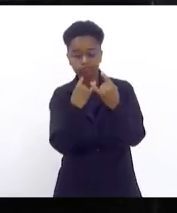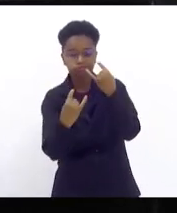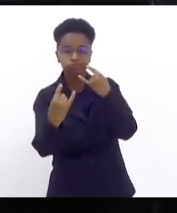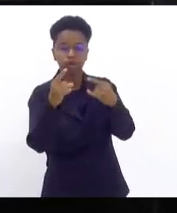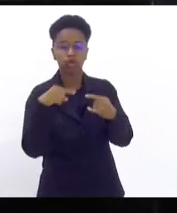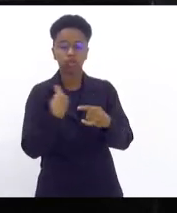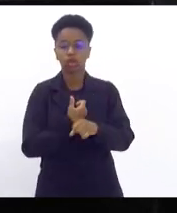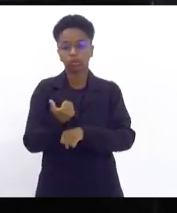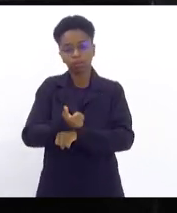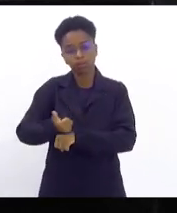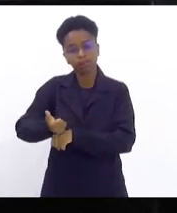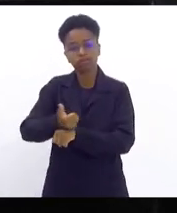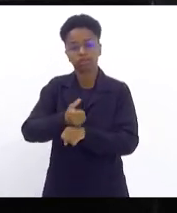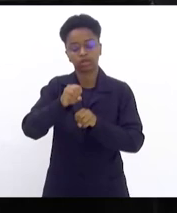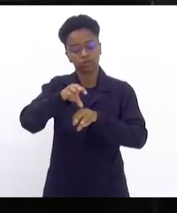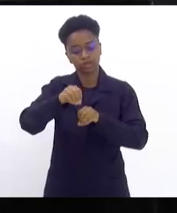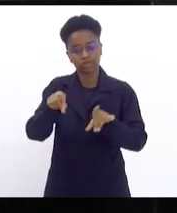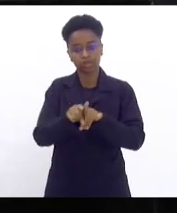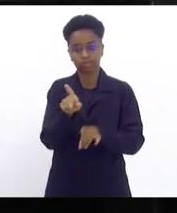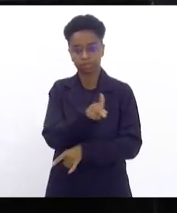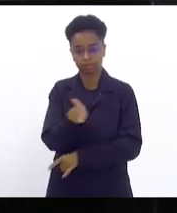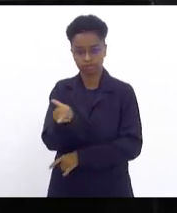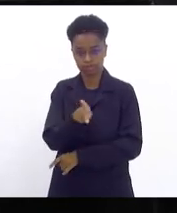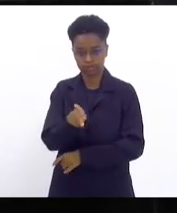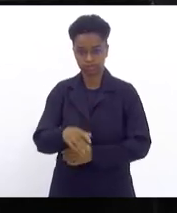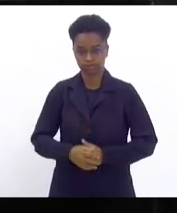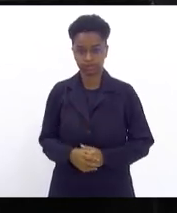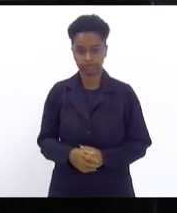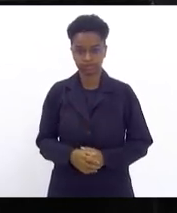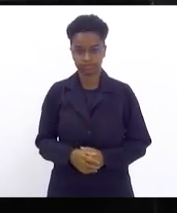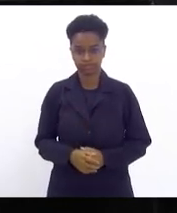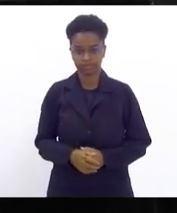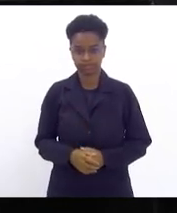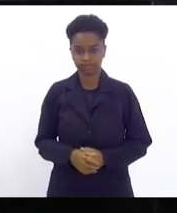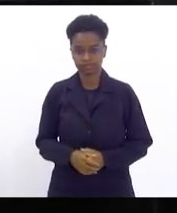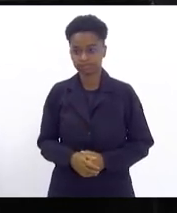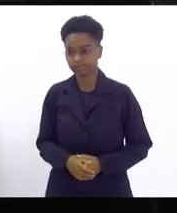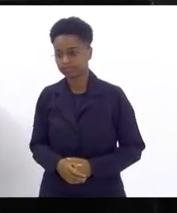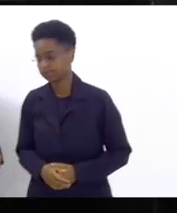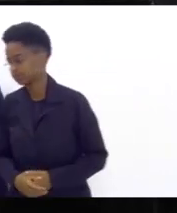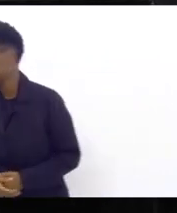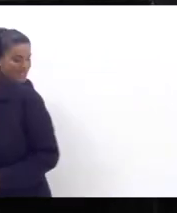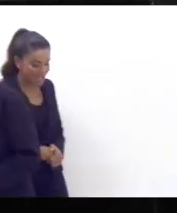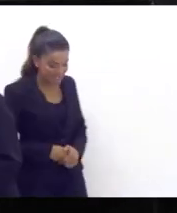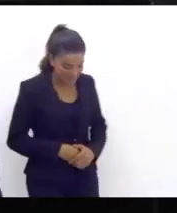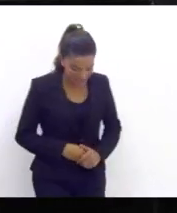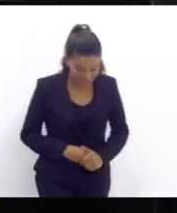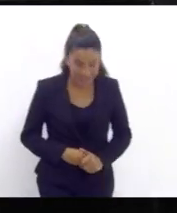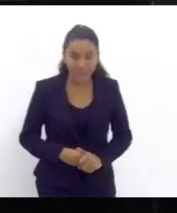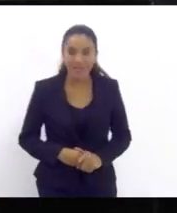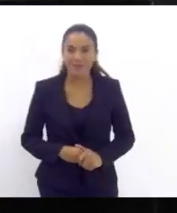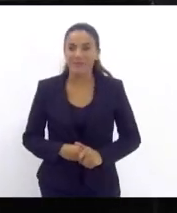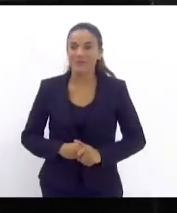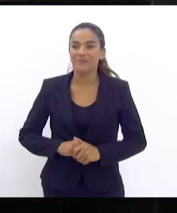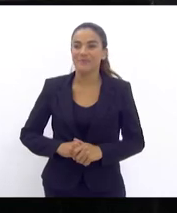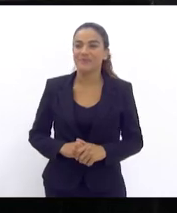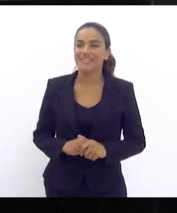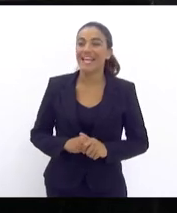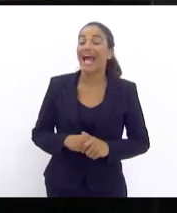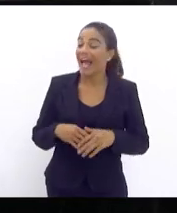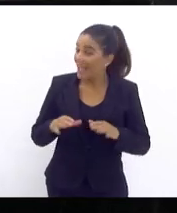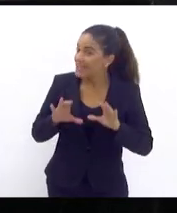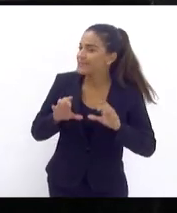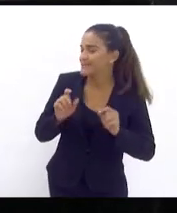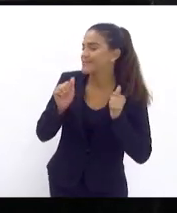profissionais de educação e para os nossos professores. Feitas essas e outras tantas ações, aí sim,